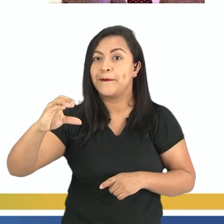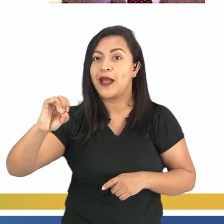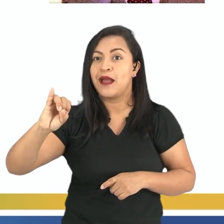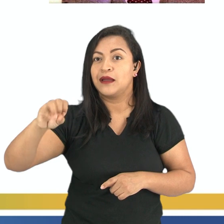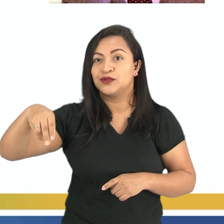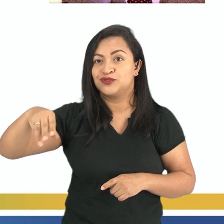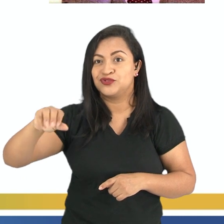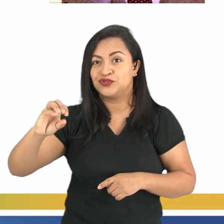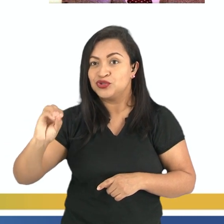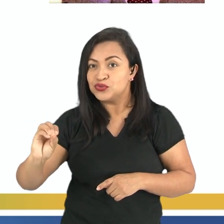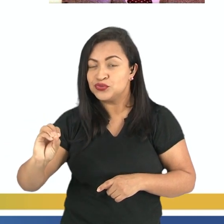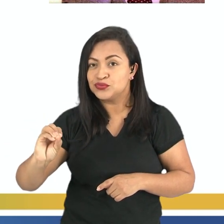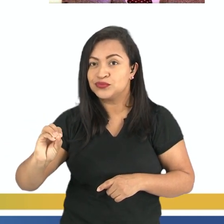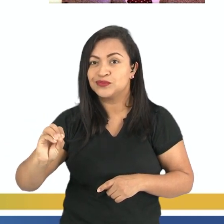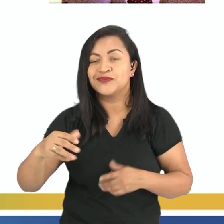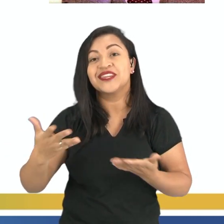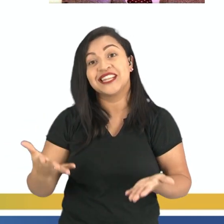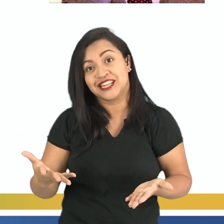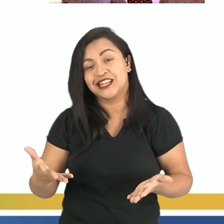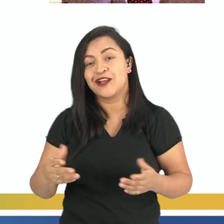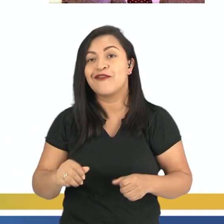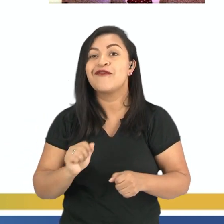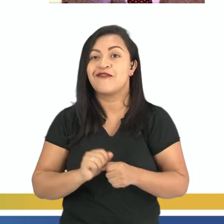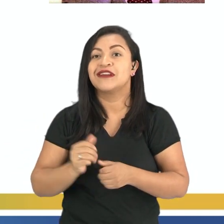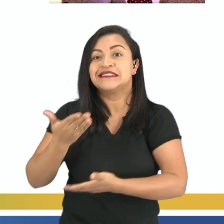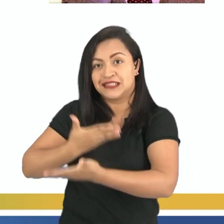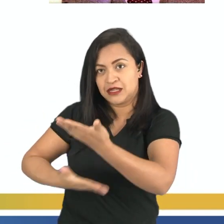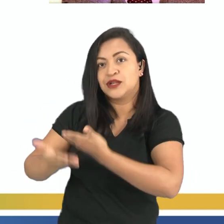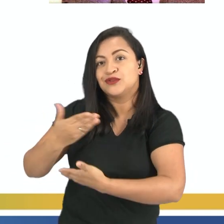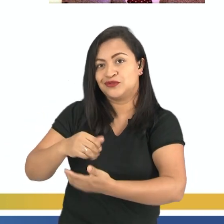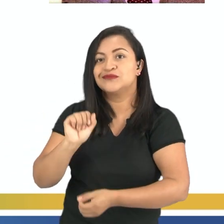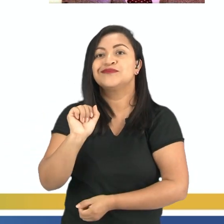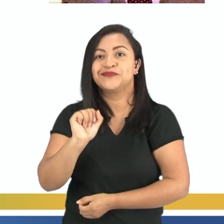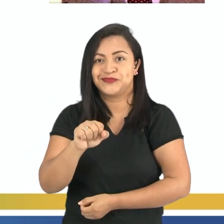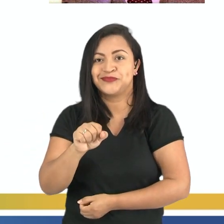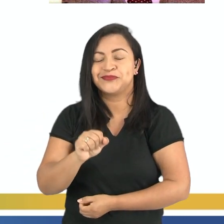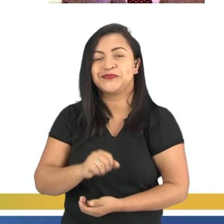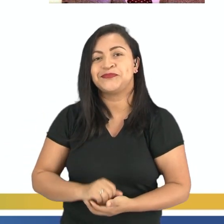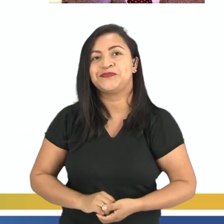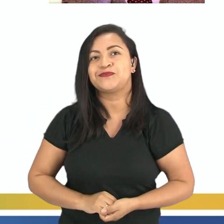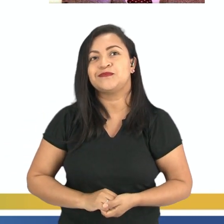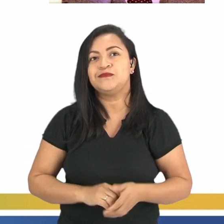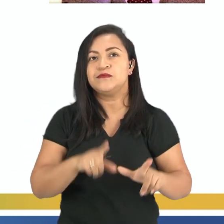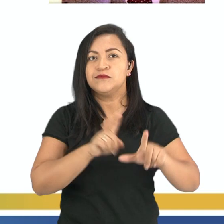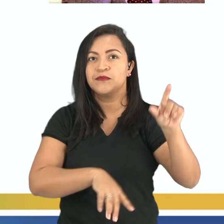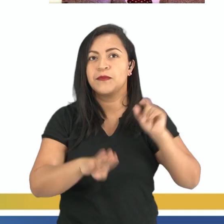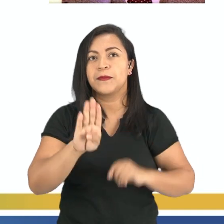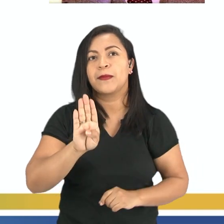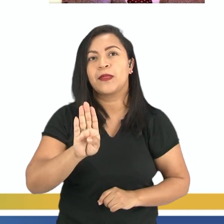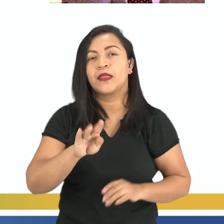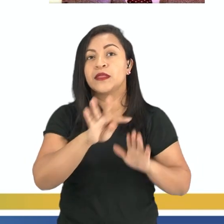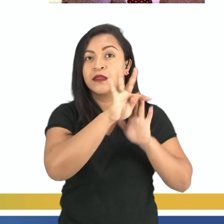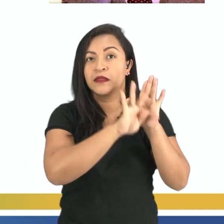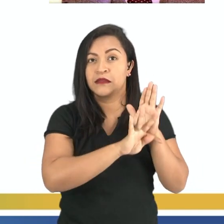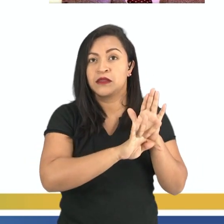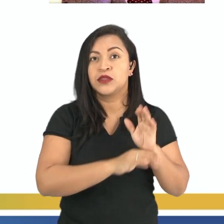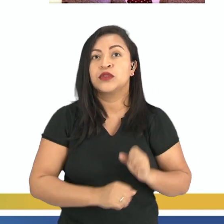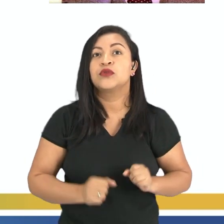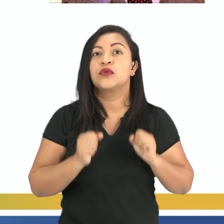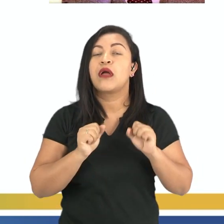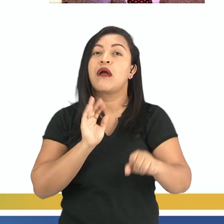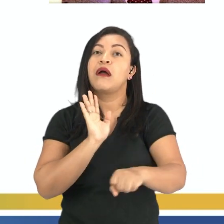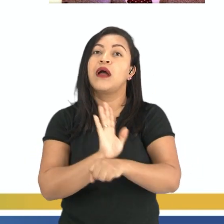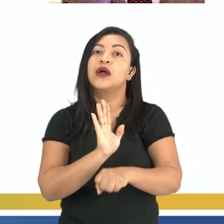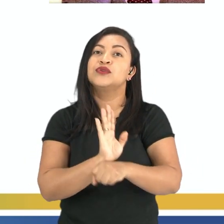conhecido como Al Patino. Então faz referência sim, está relacionado sim. Letra B. O texto possibilita